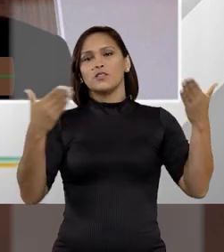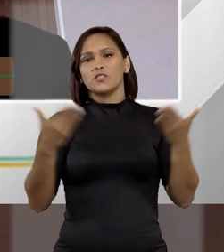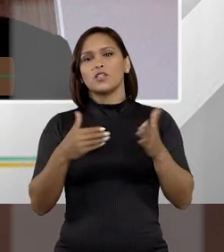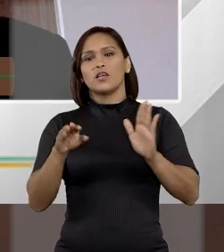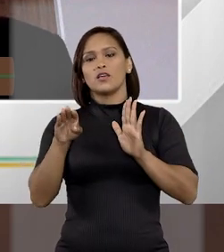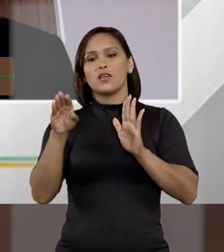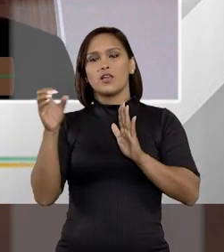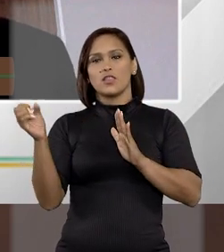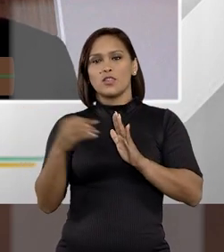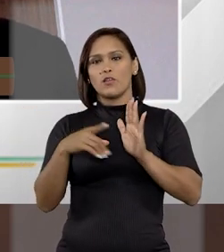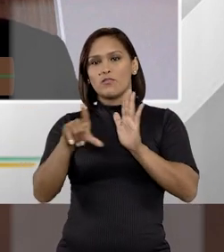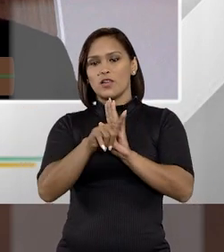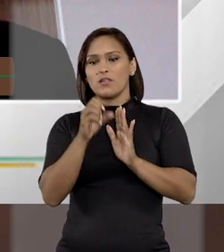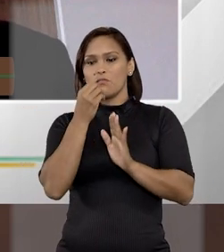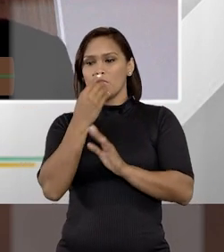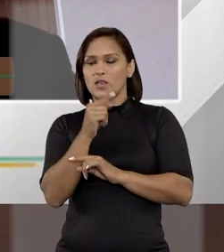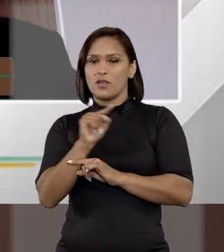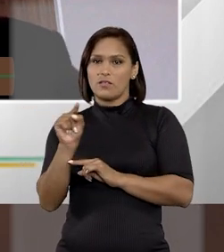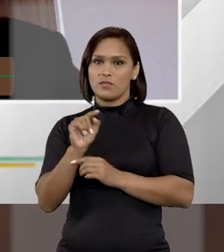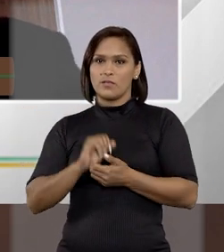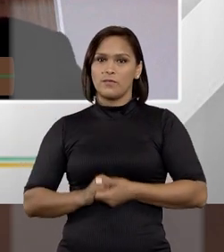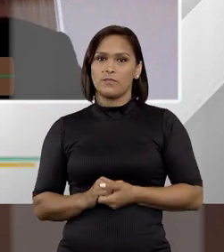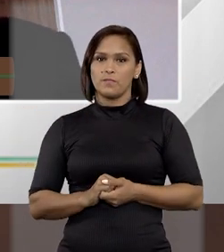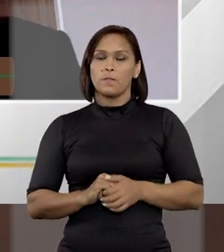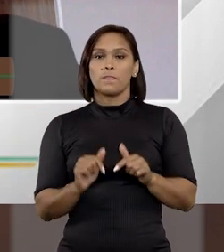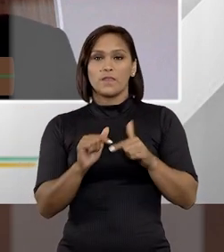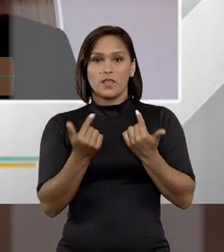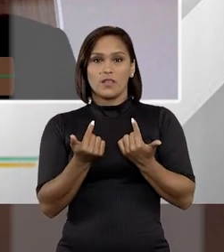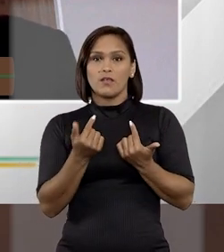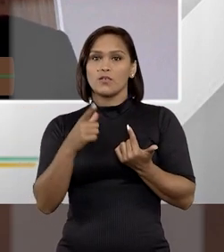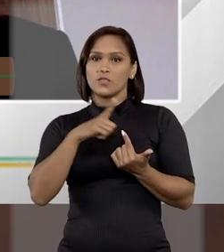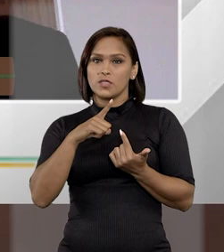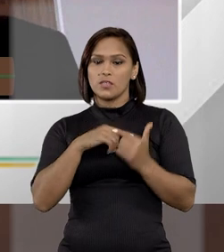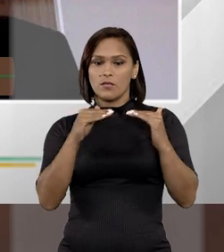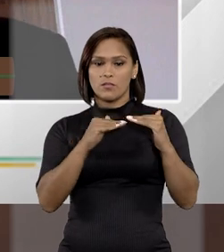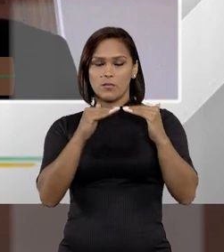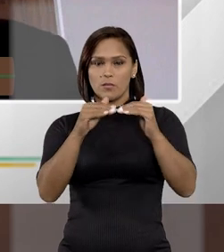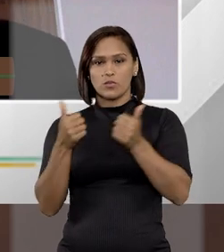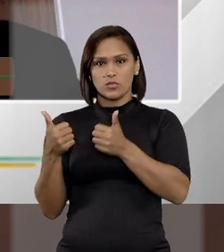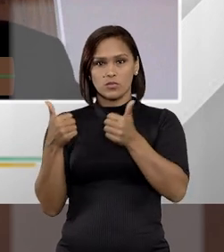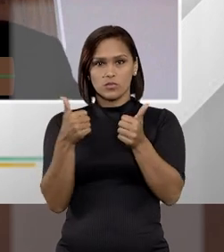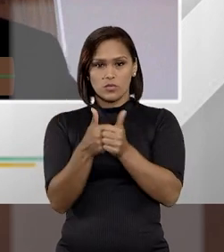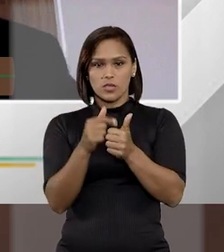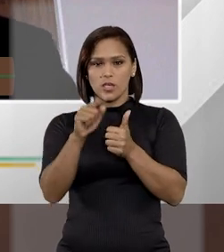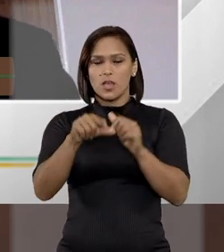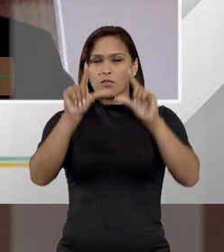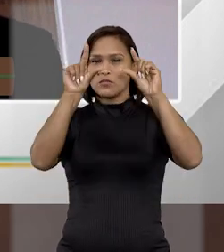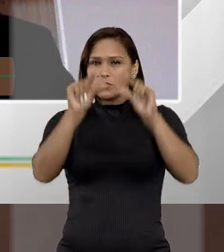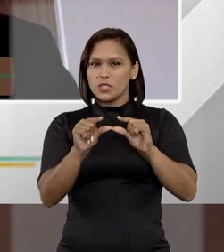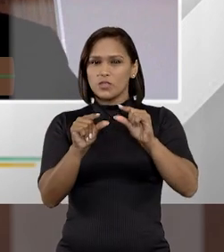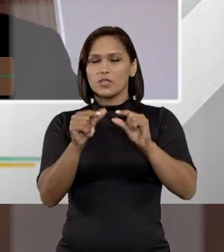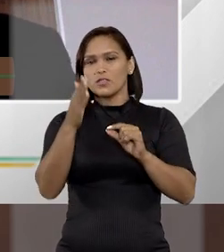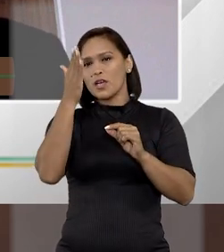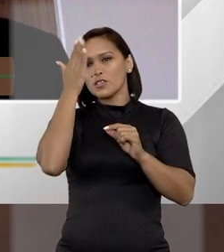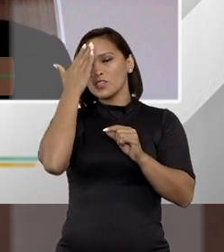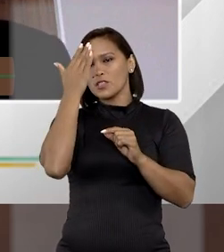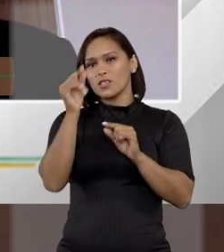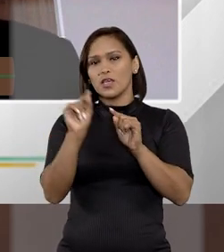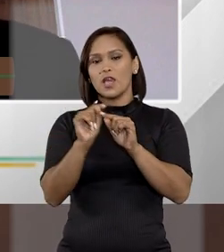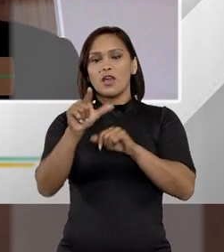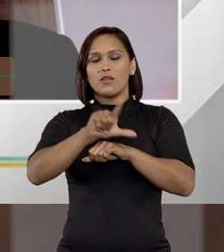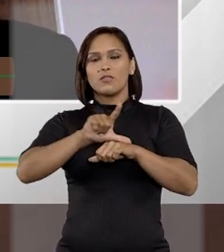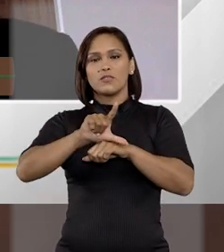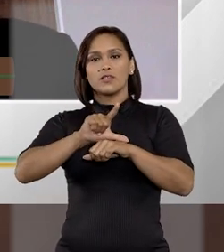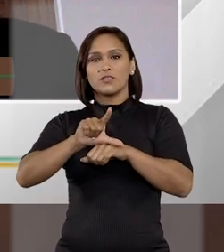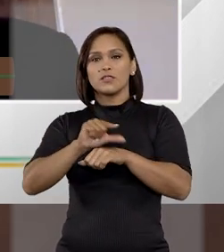nova lei aqui benéfica. Então, embora haja uma posição doutrinária, minoritária, no sentido de que